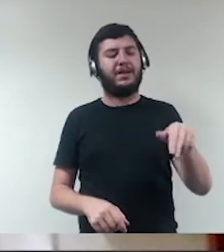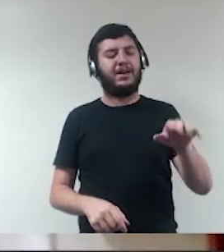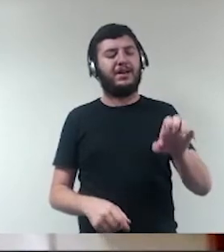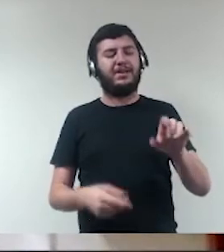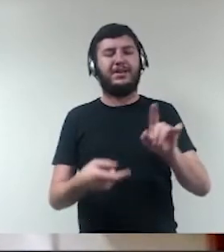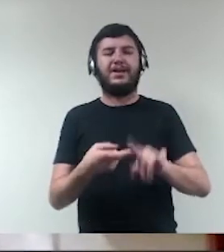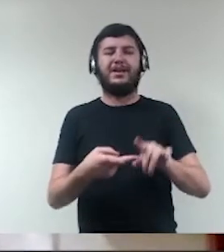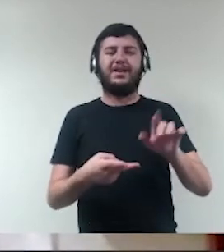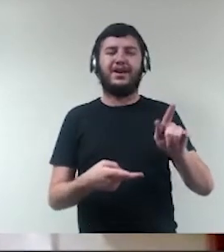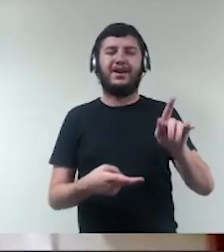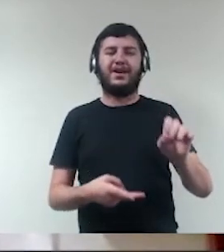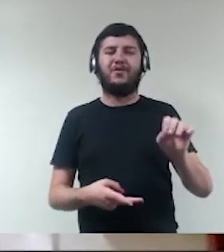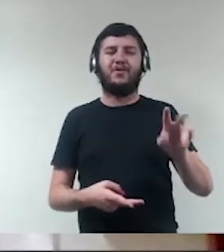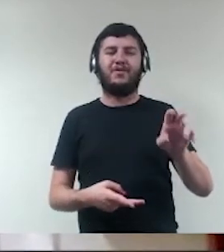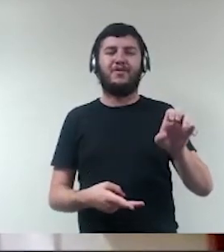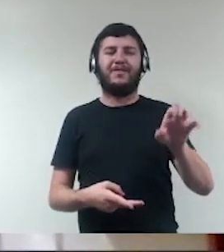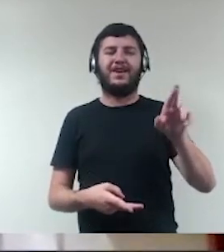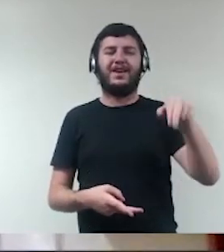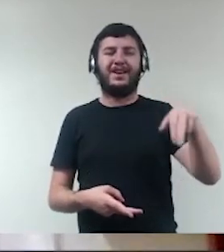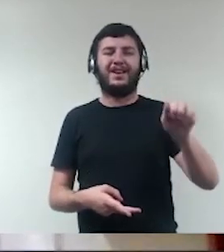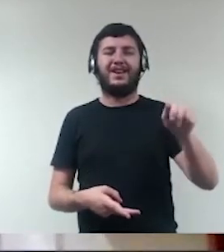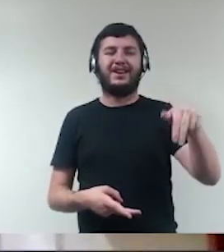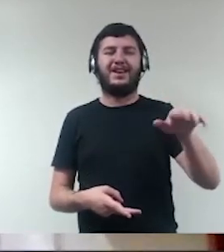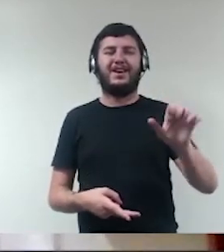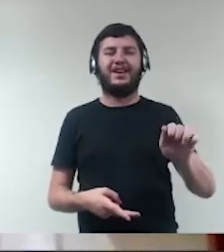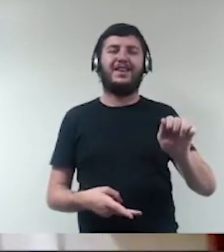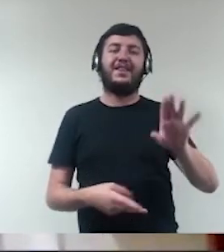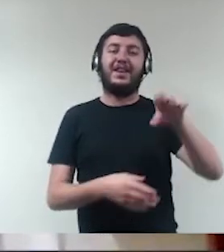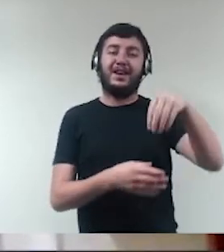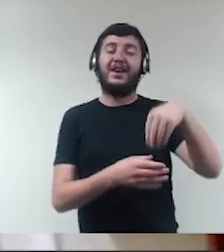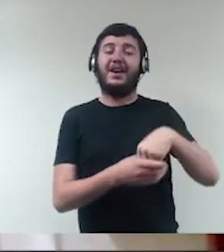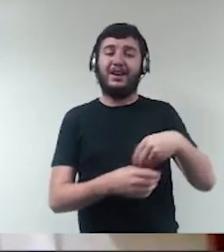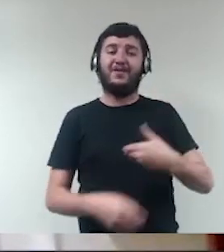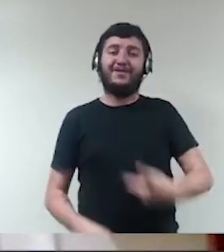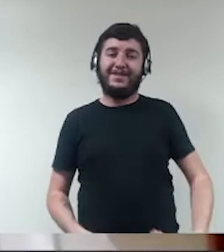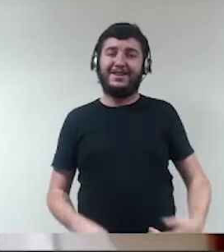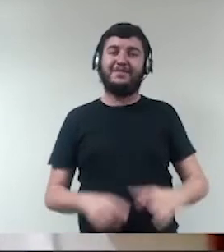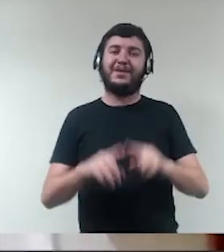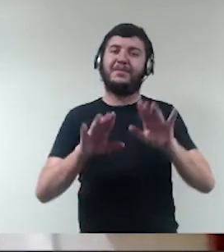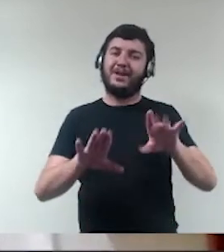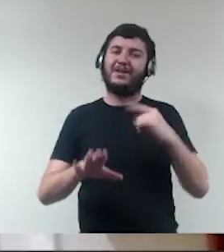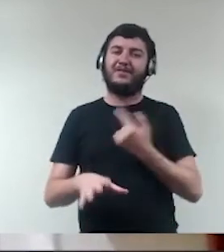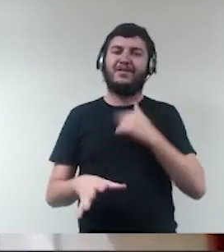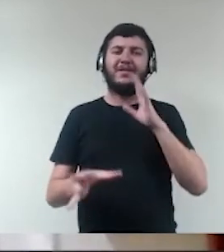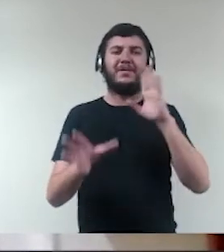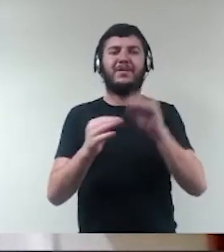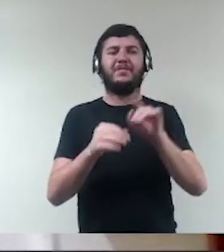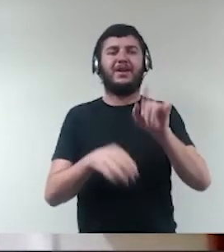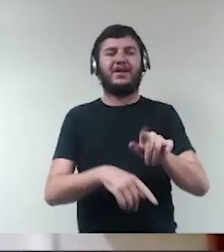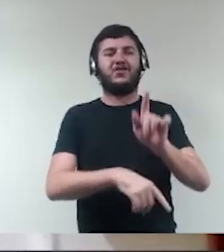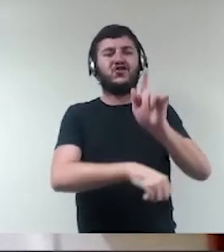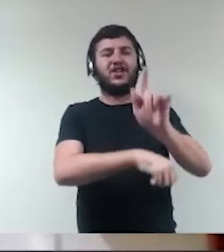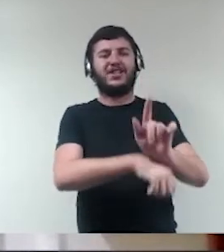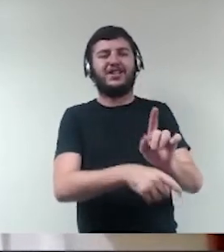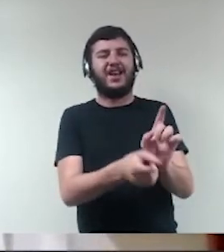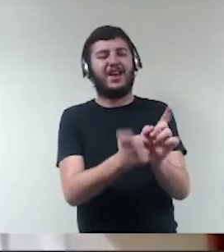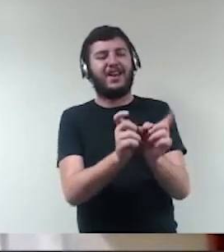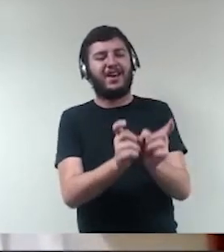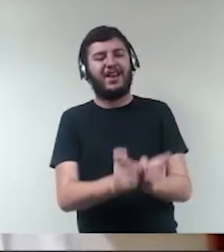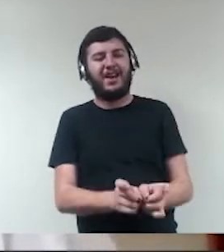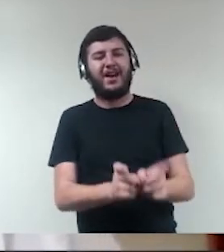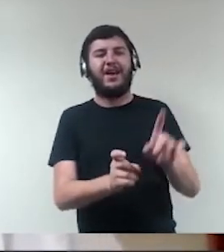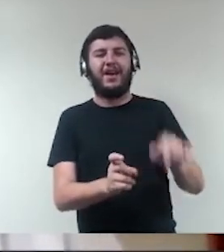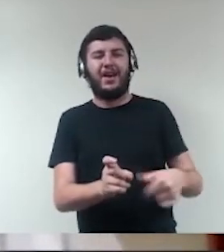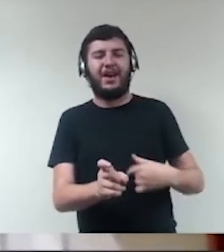Basicamente, é gestão de riscos, a gente parte da premissa e o compliance surge na